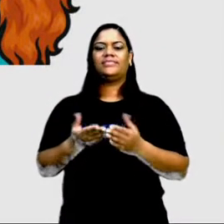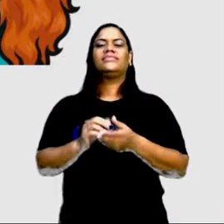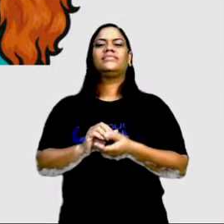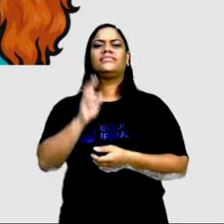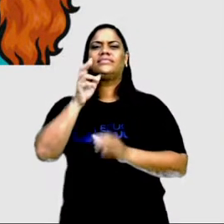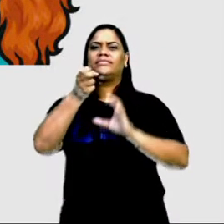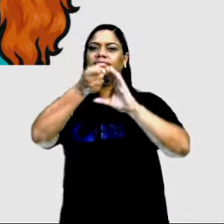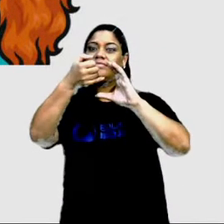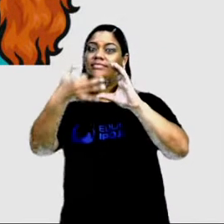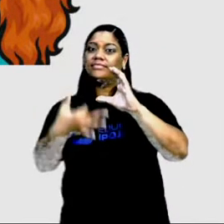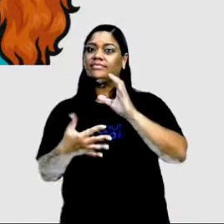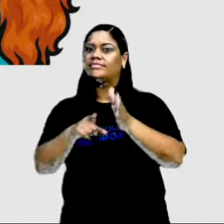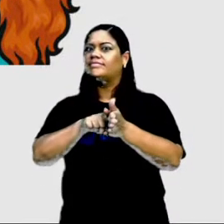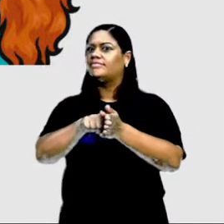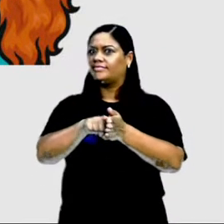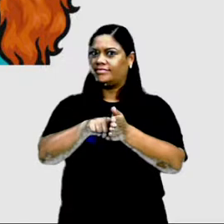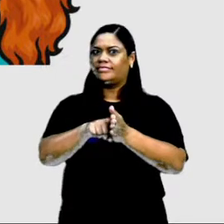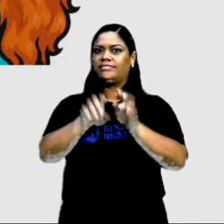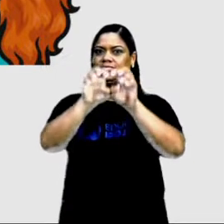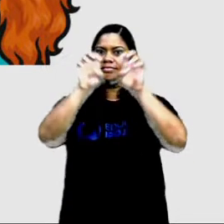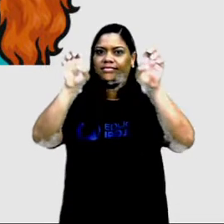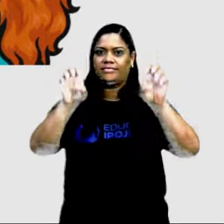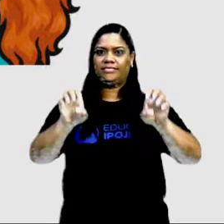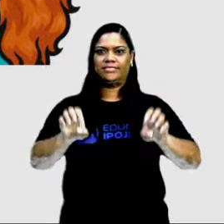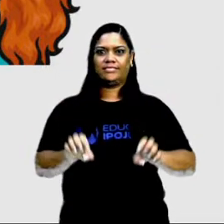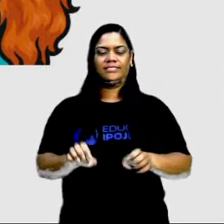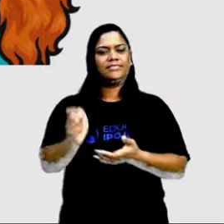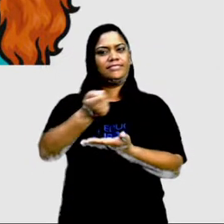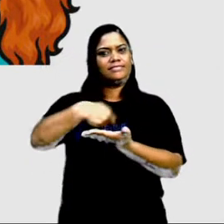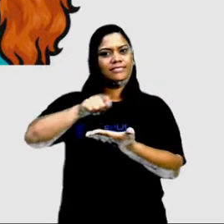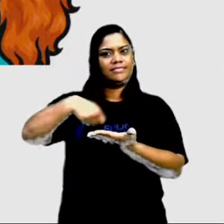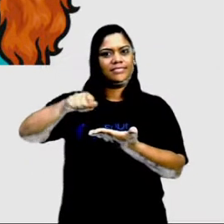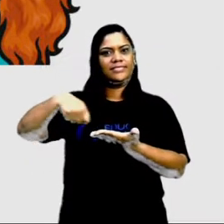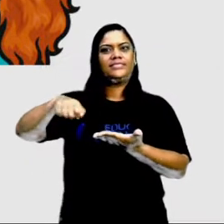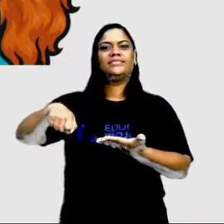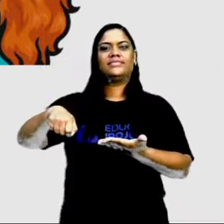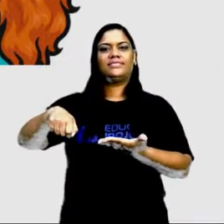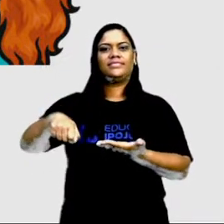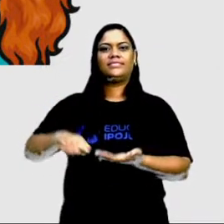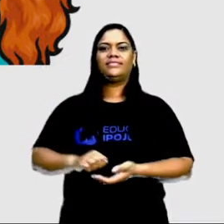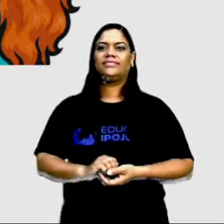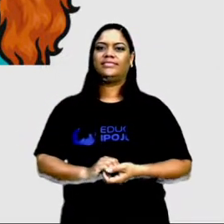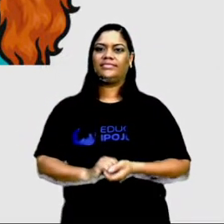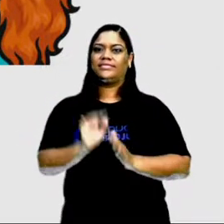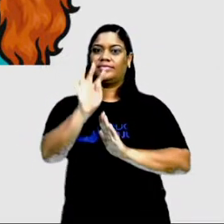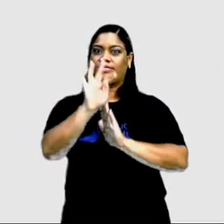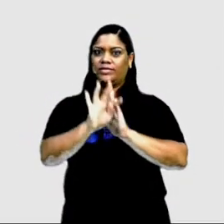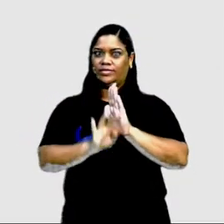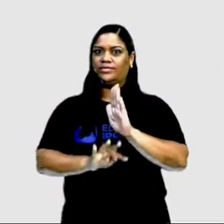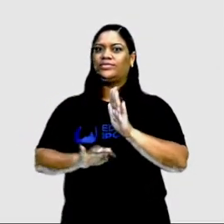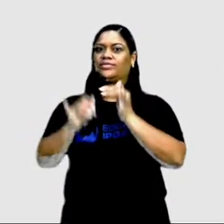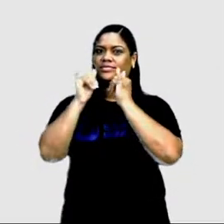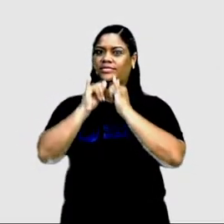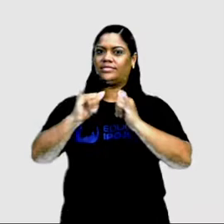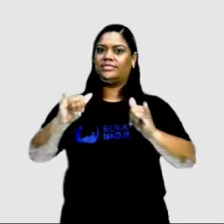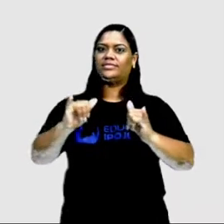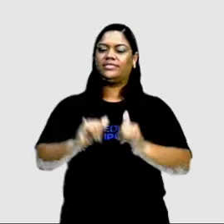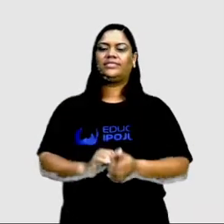características estruturais e anotassem tudo no caderno sobre os textos publicitários.